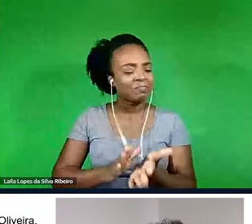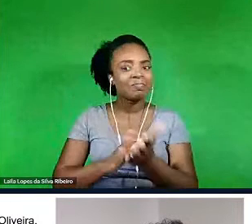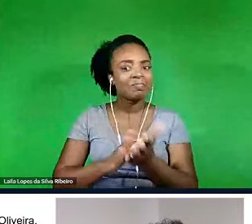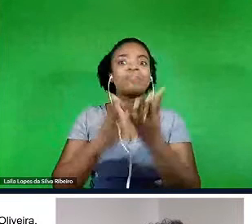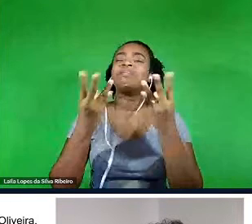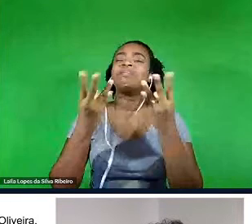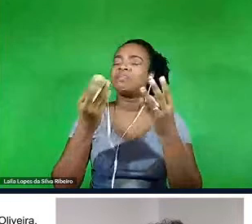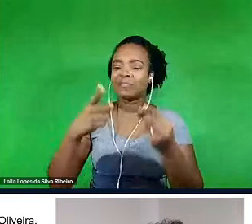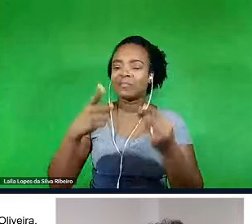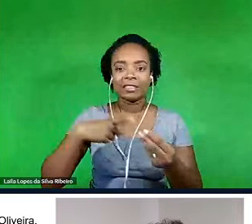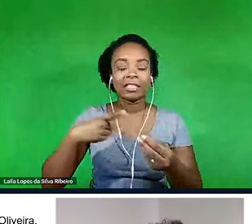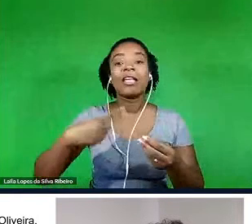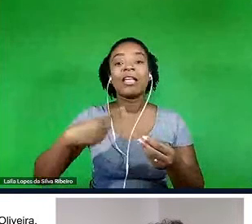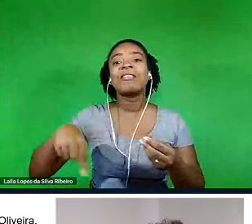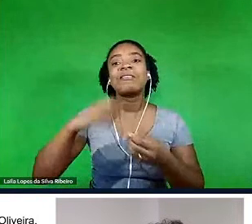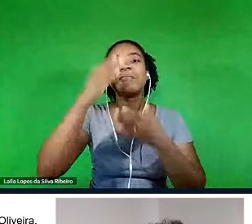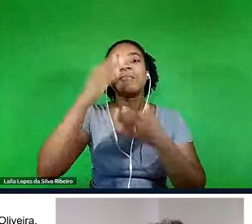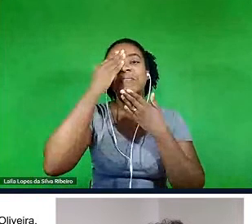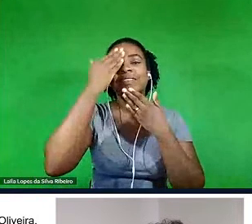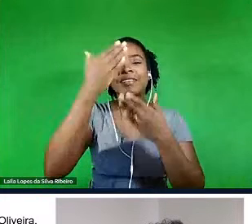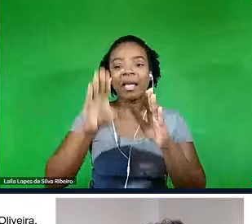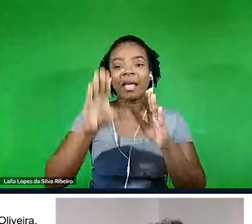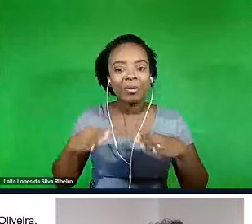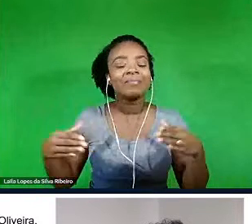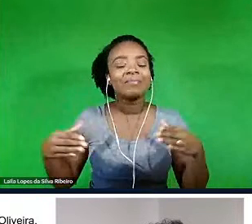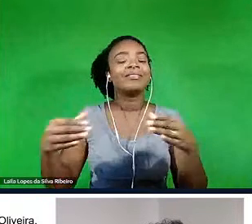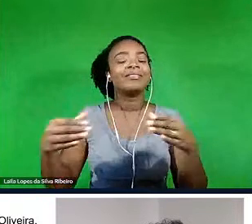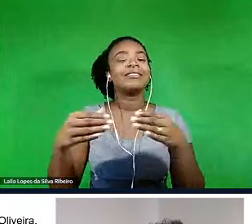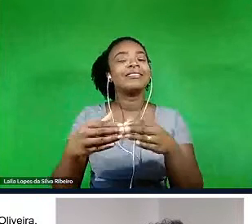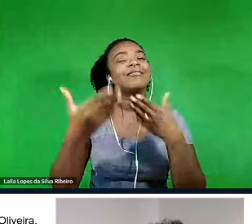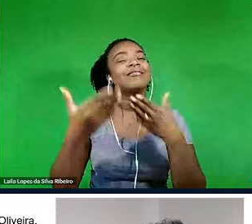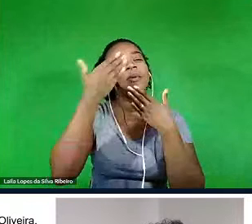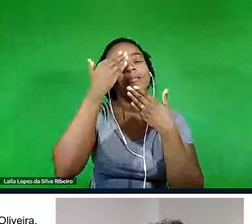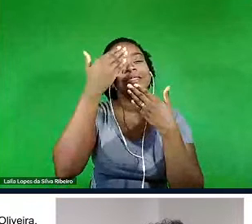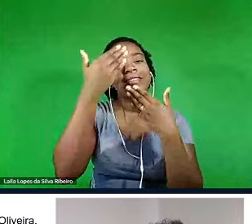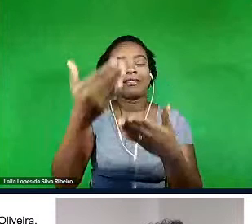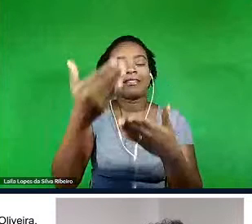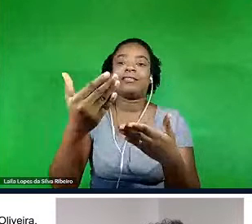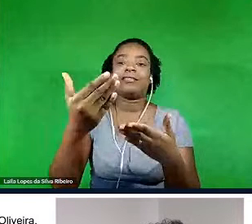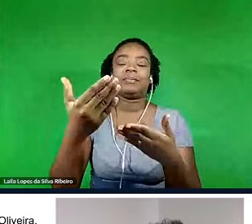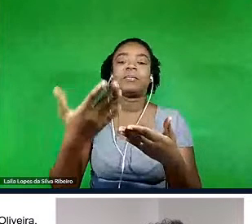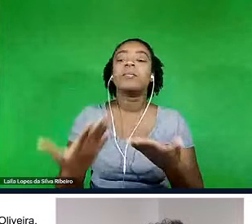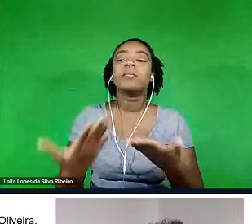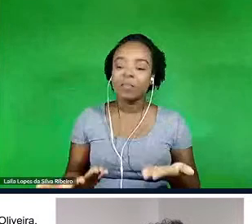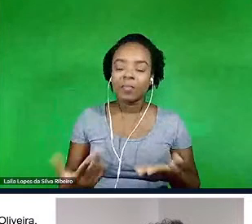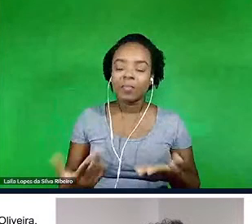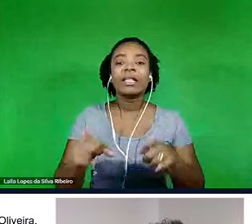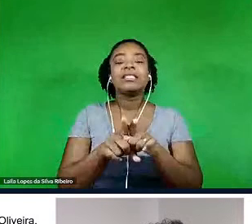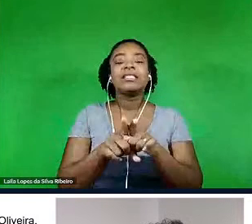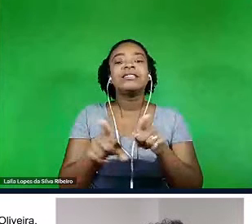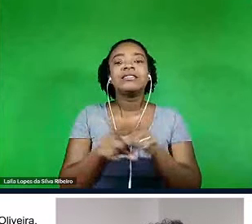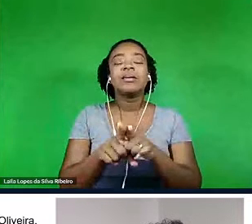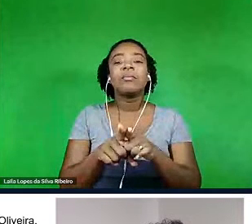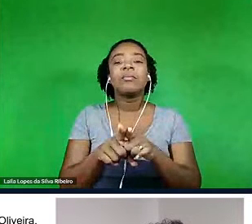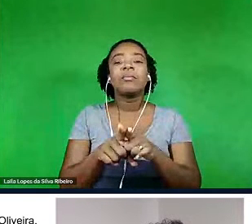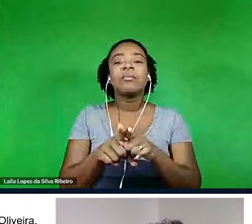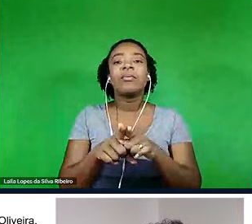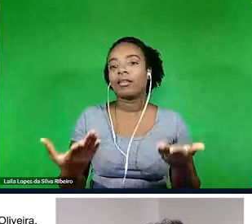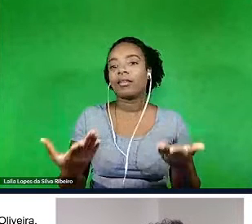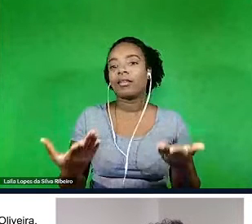os nossos agradecimentos da comissão de organização dessa semana, e deixamos aqui esse